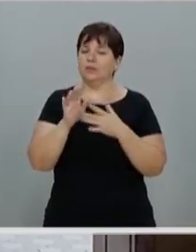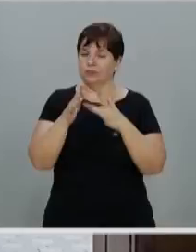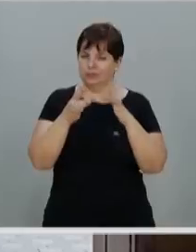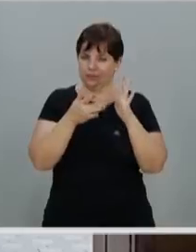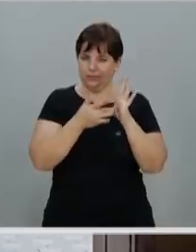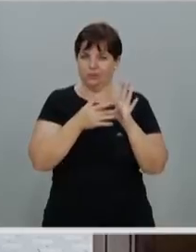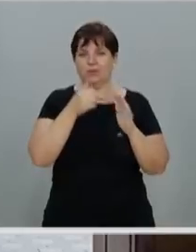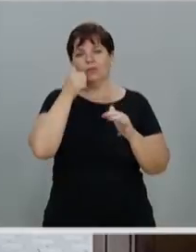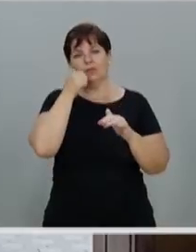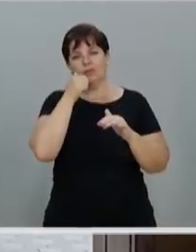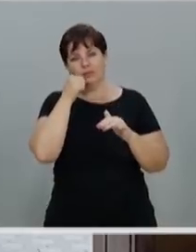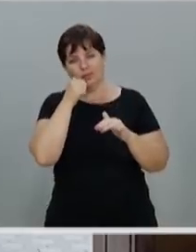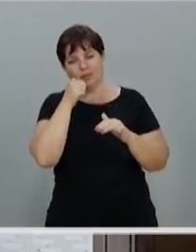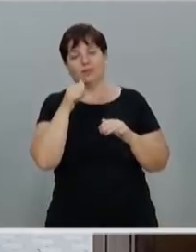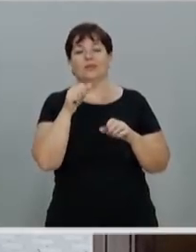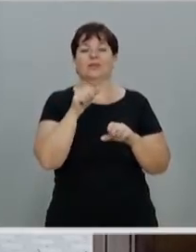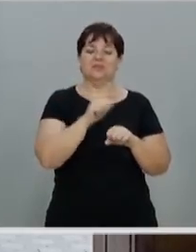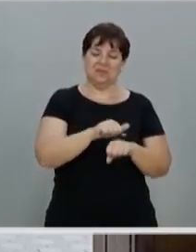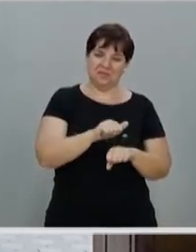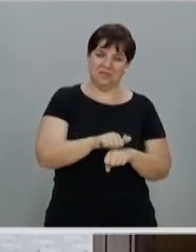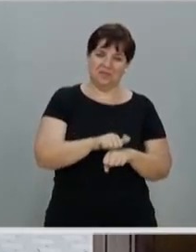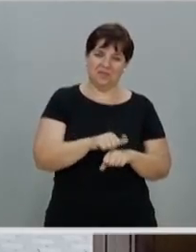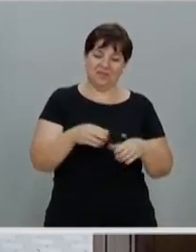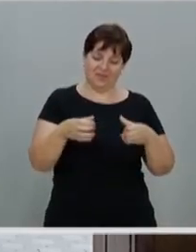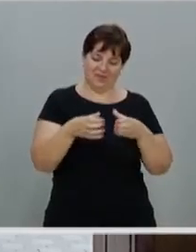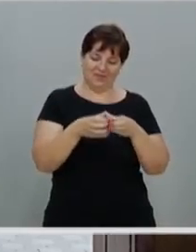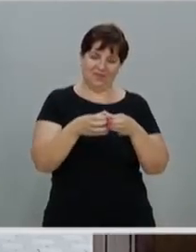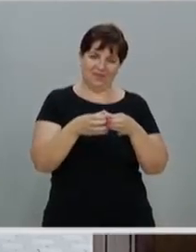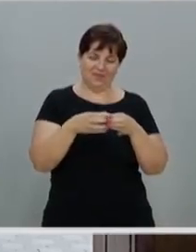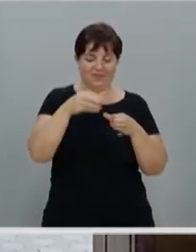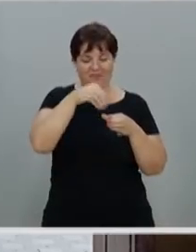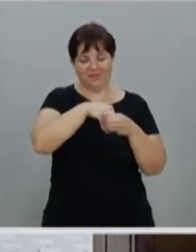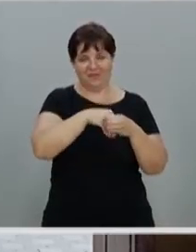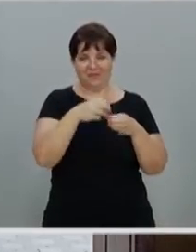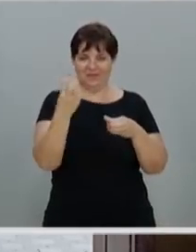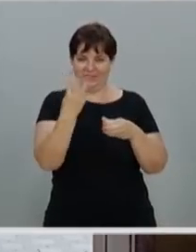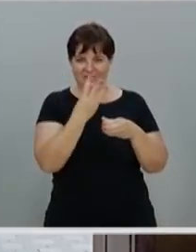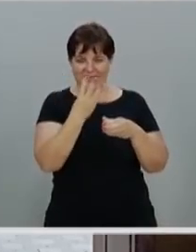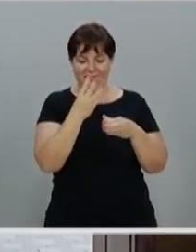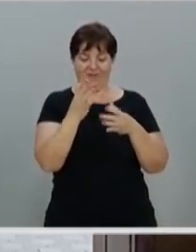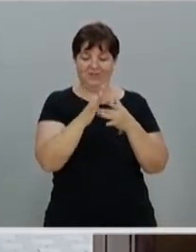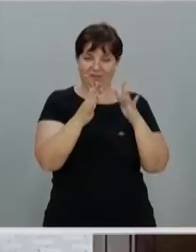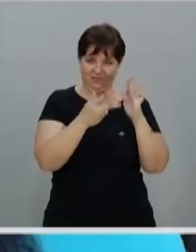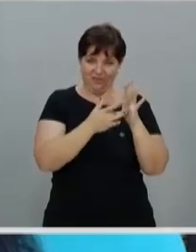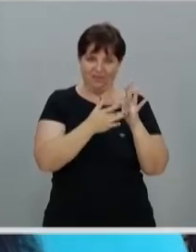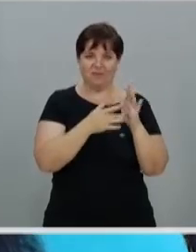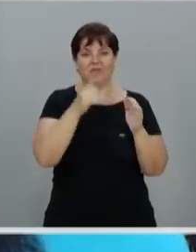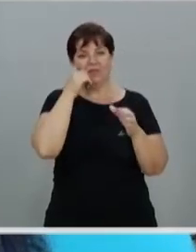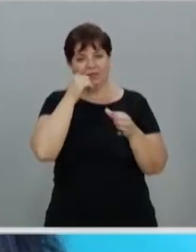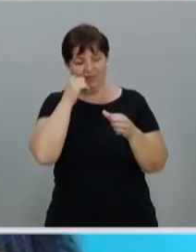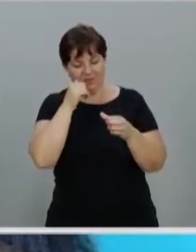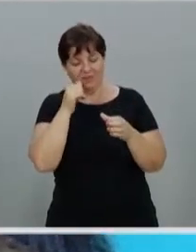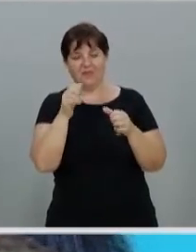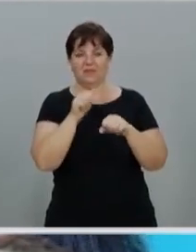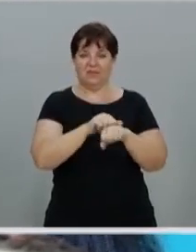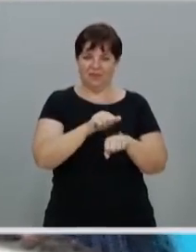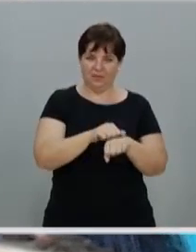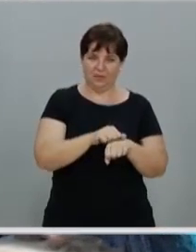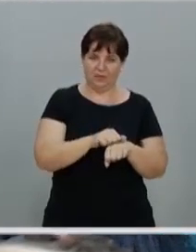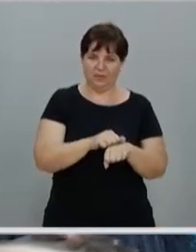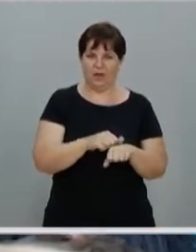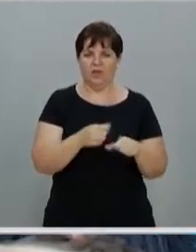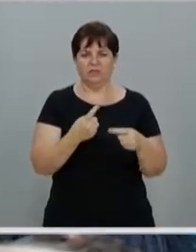mulheres e pobres, dentro daquele contexto social, pessoas que viviam à margem, à periferia da sociedade.